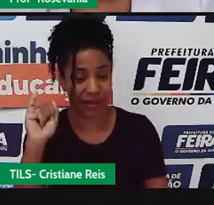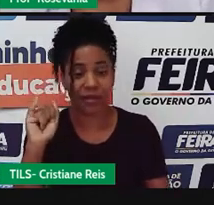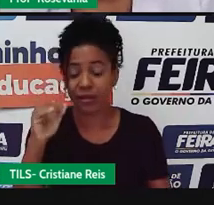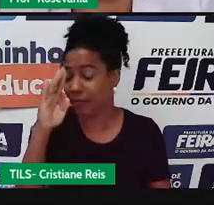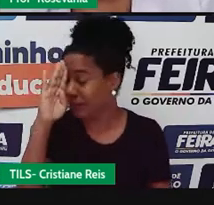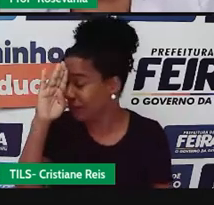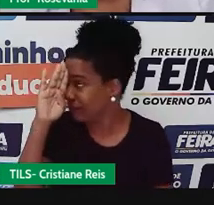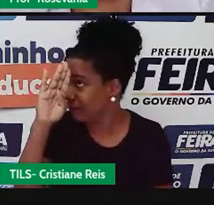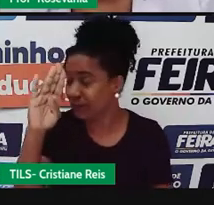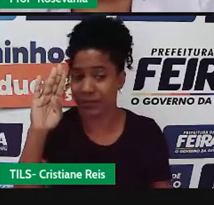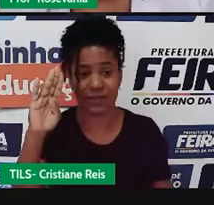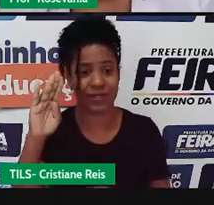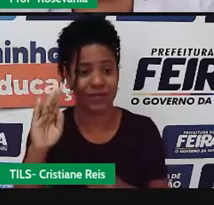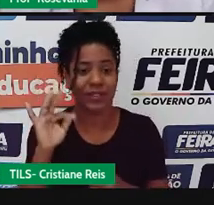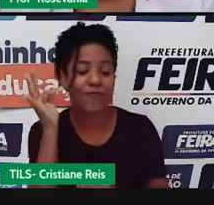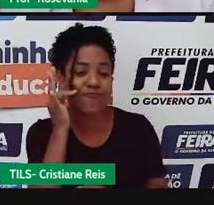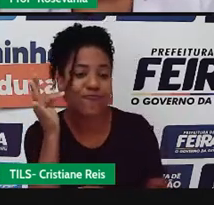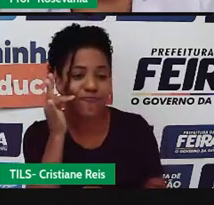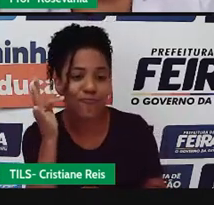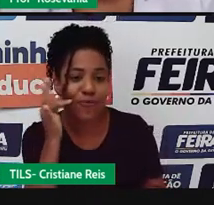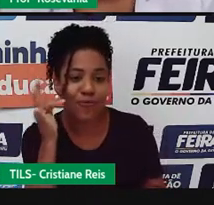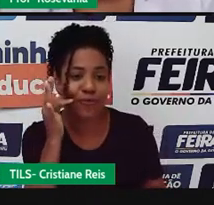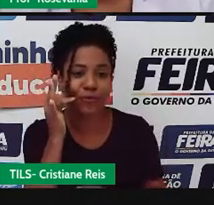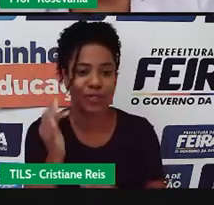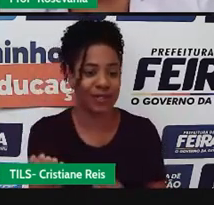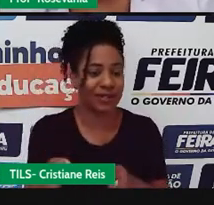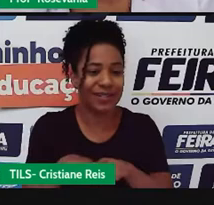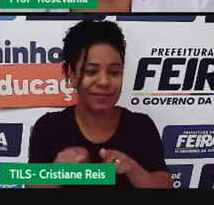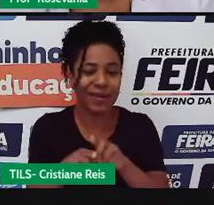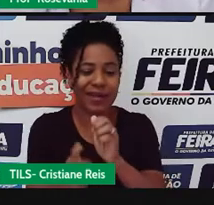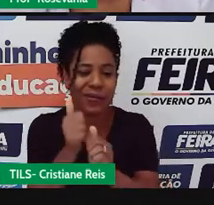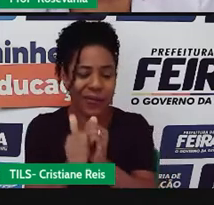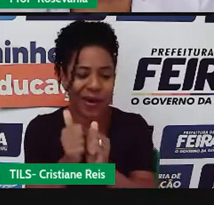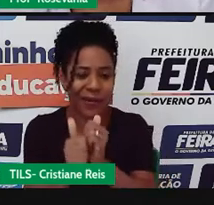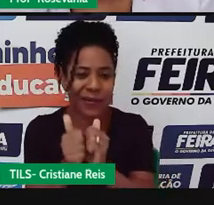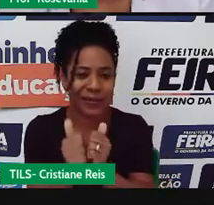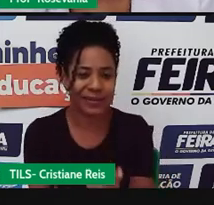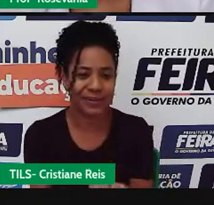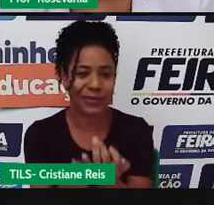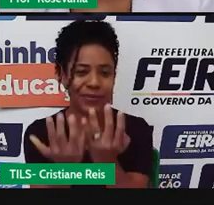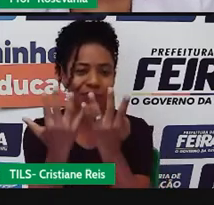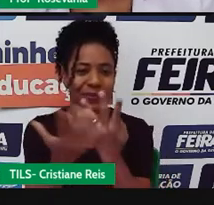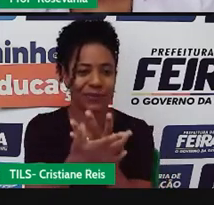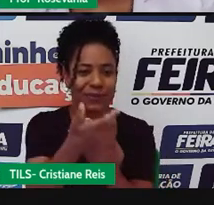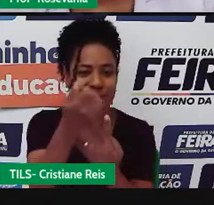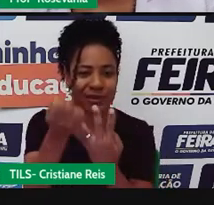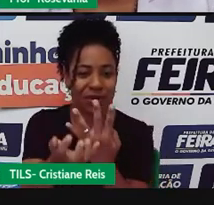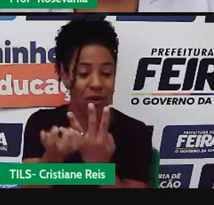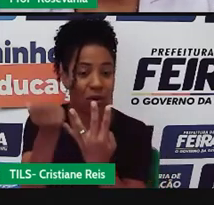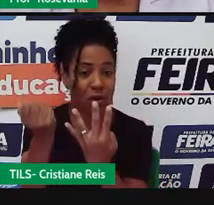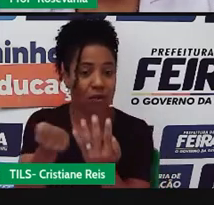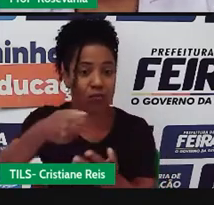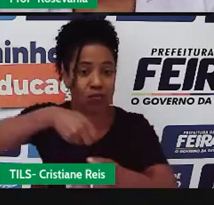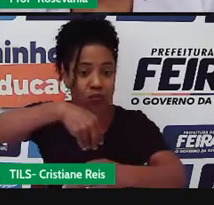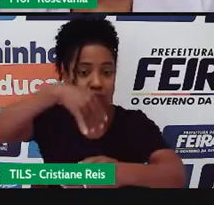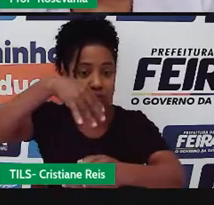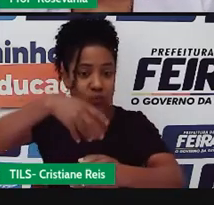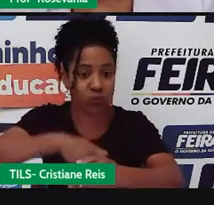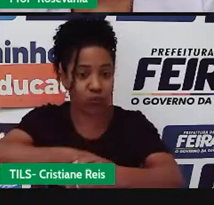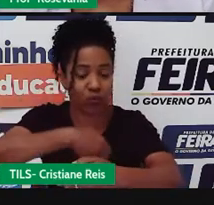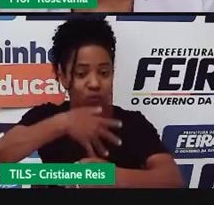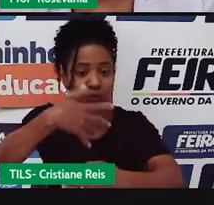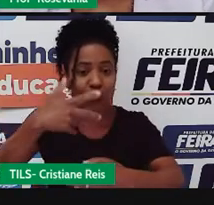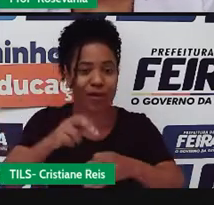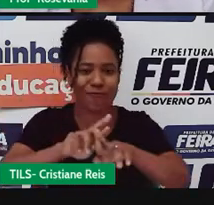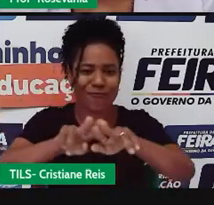cultivo, né, de frutíferas, de arroz e outros grãos com milho. Então, a gente é avantajado, né, no território